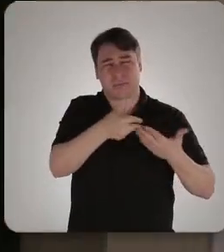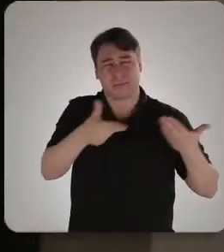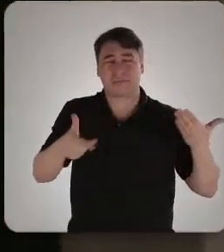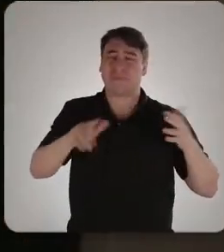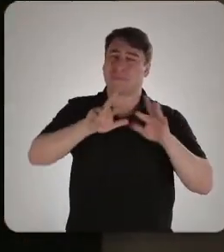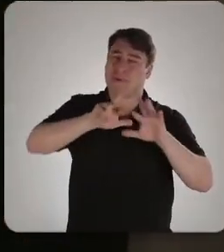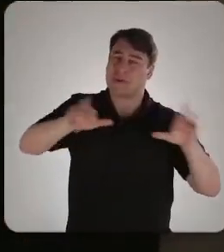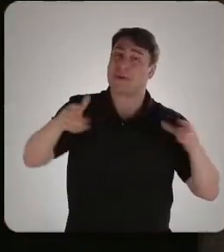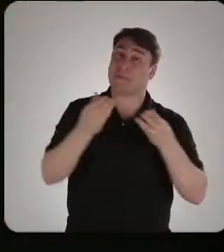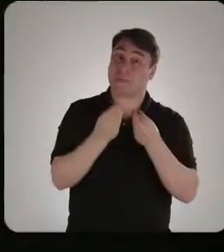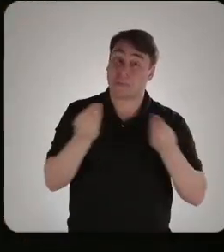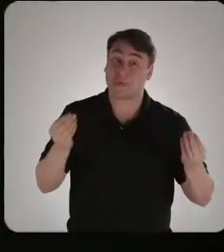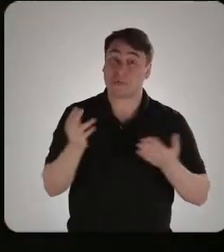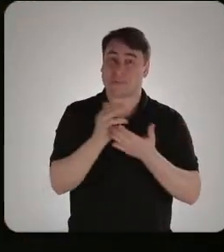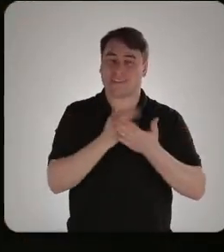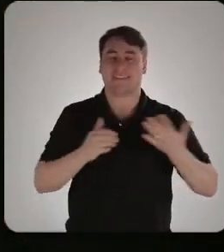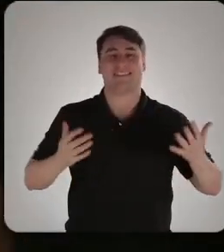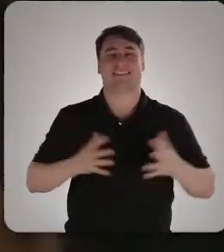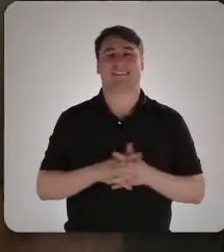imaginação.